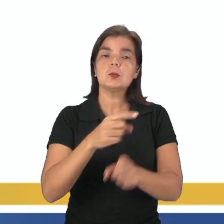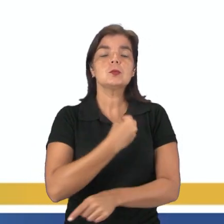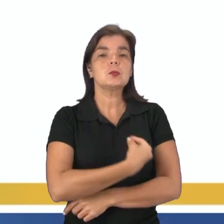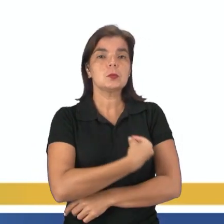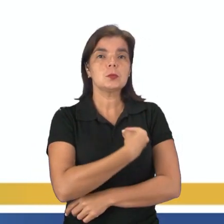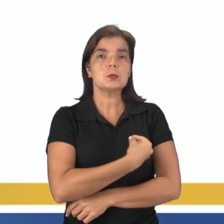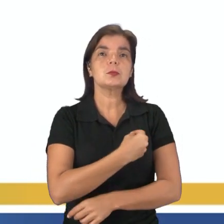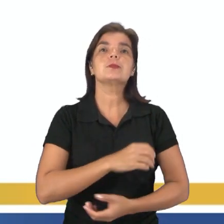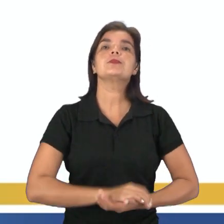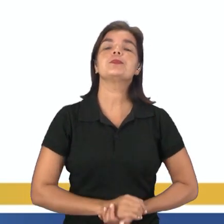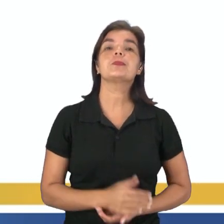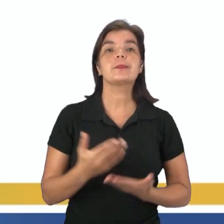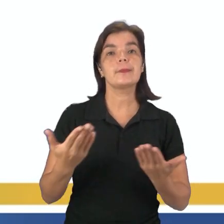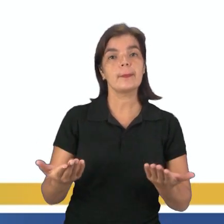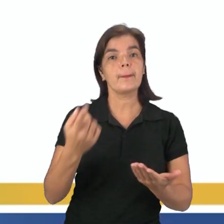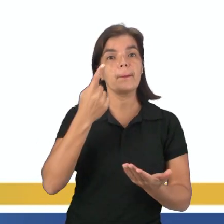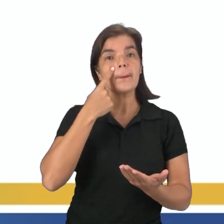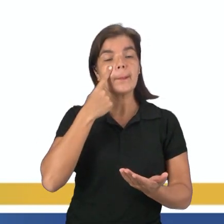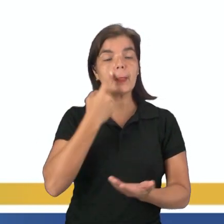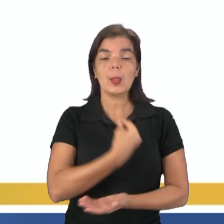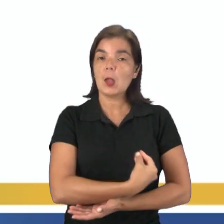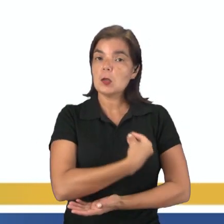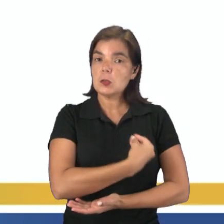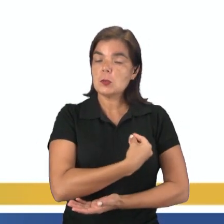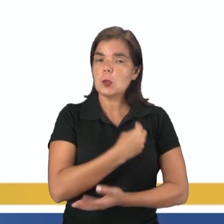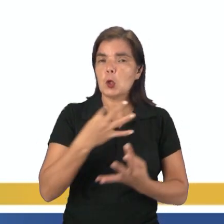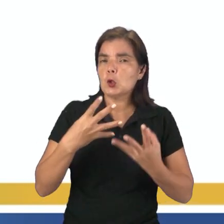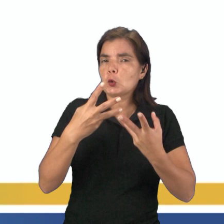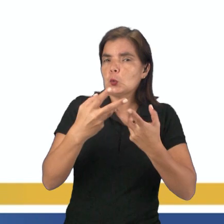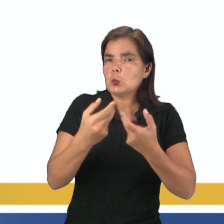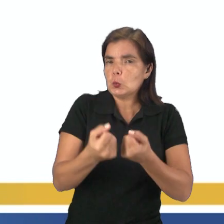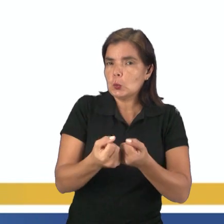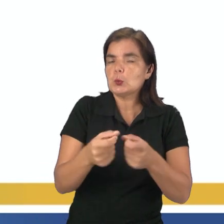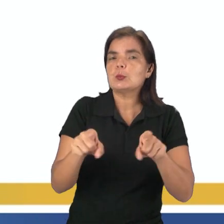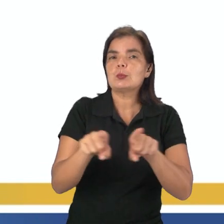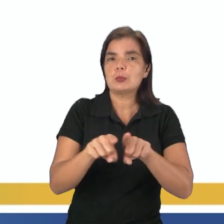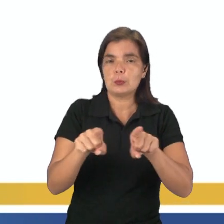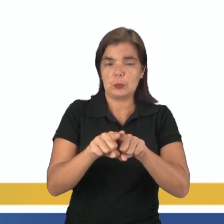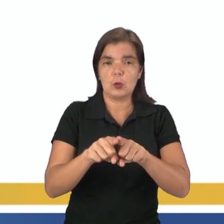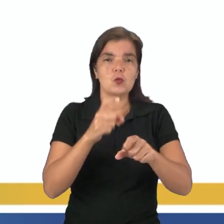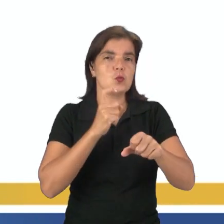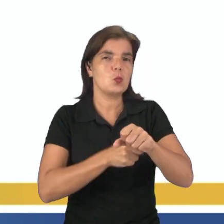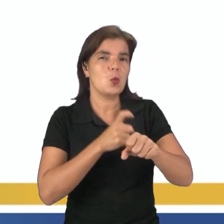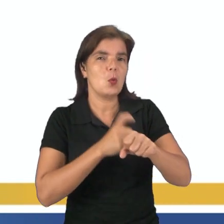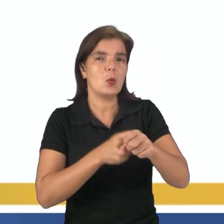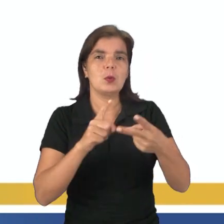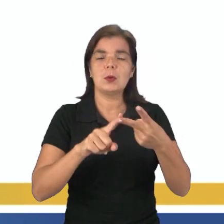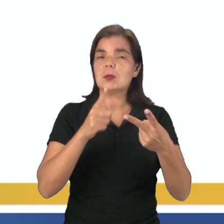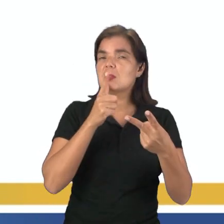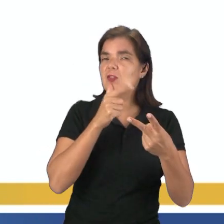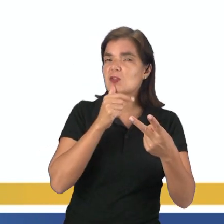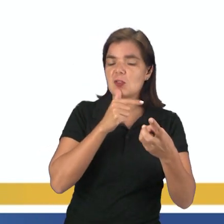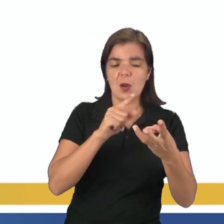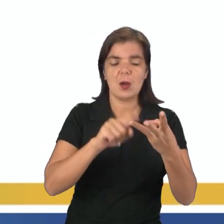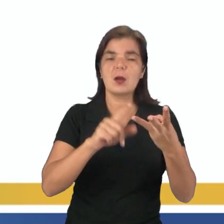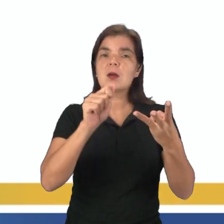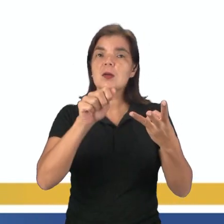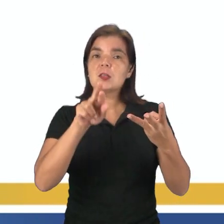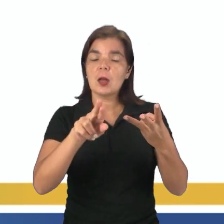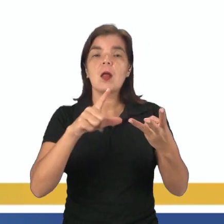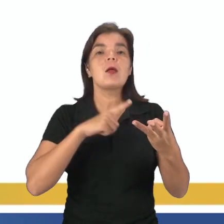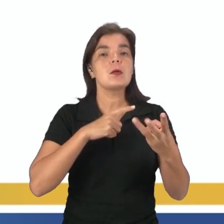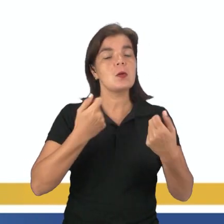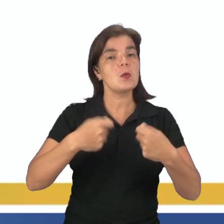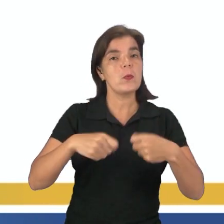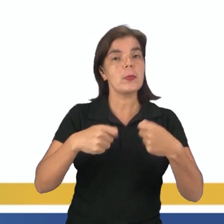quer dizer vida. Então, esfera da vida. Juntando todas essas condições de rochas, de água e de ar, eu vou ter